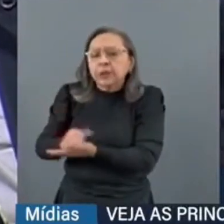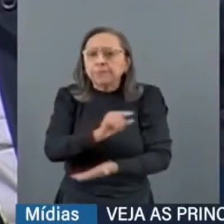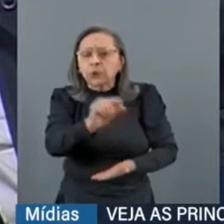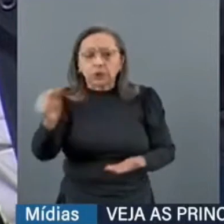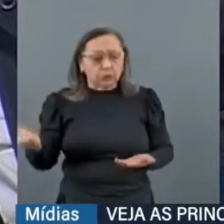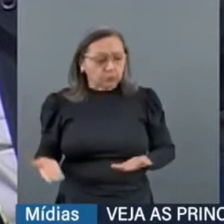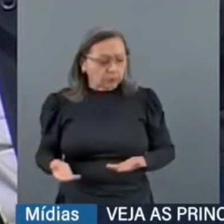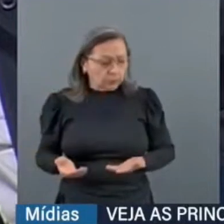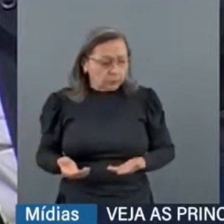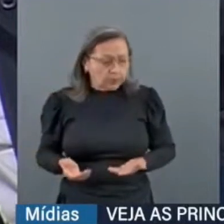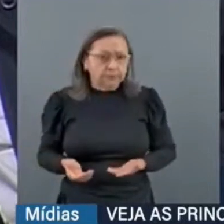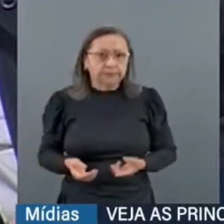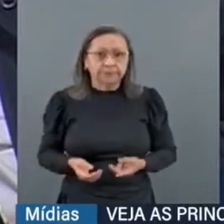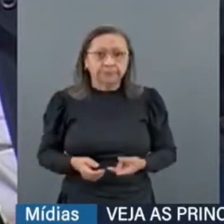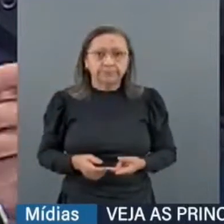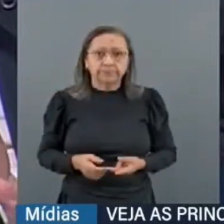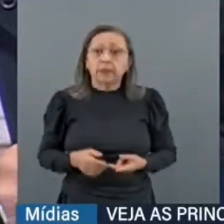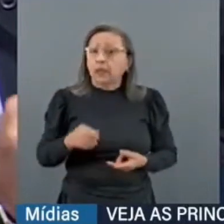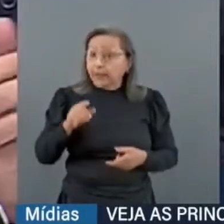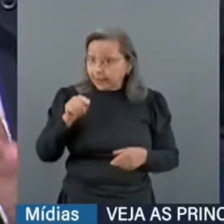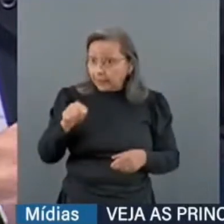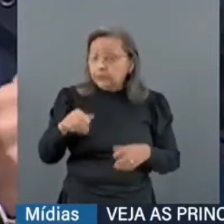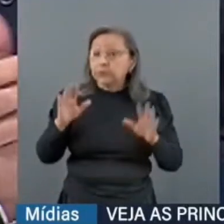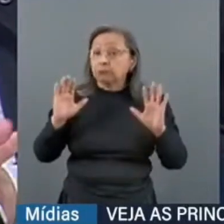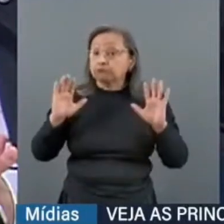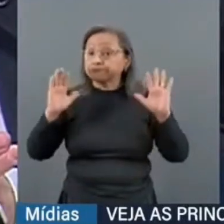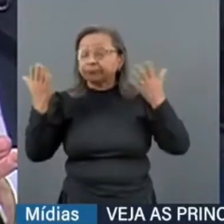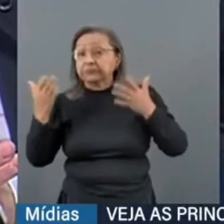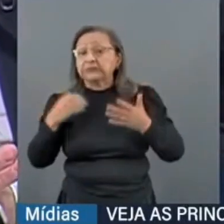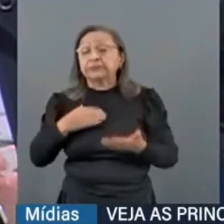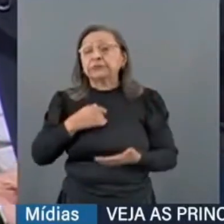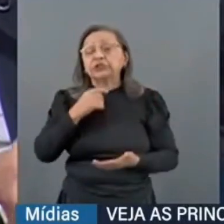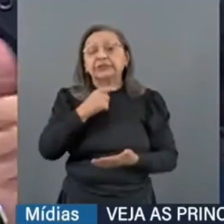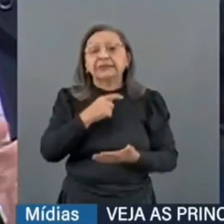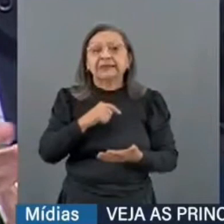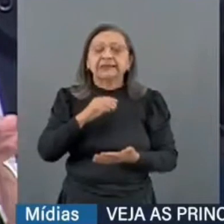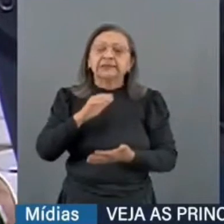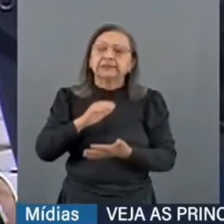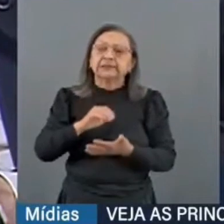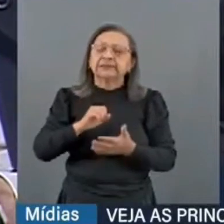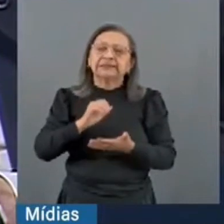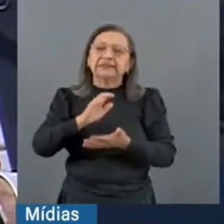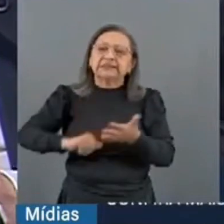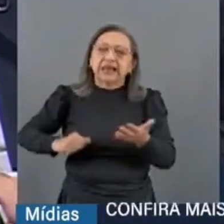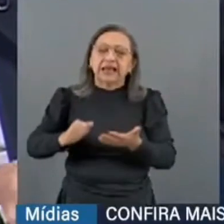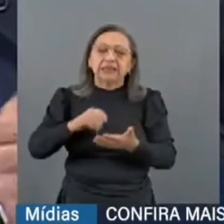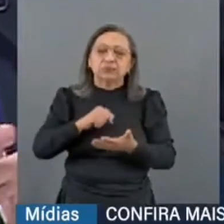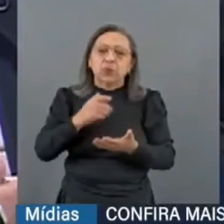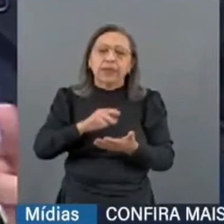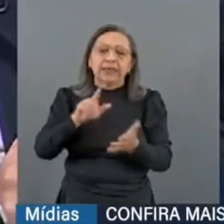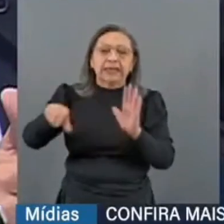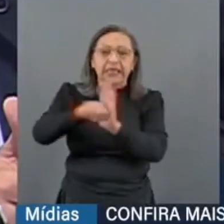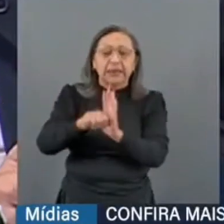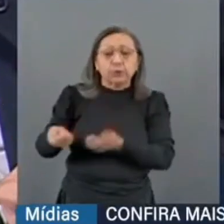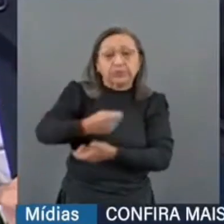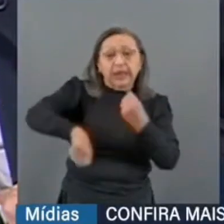droga apreendida. Há uma discussão sobre eventual descriminalização ou descaracterização do tráfico quando a pessoa